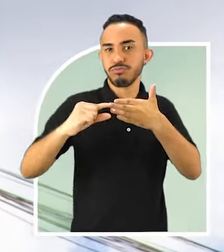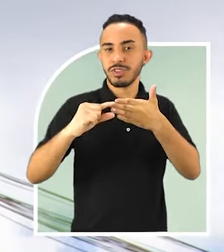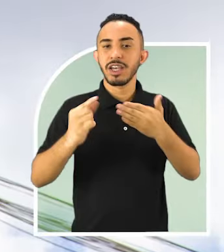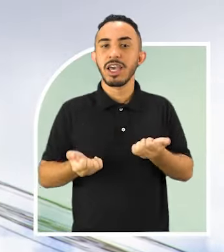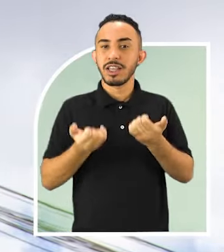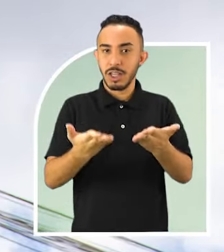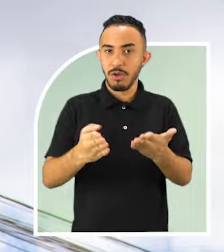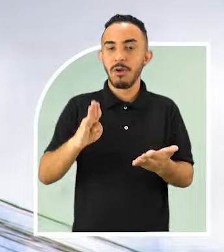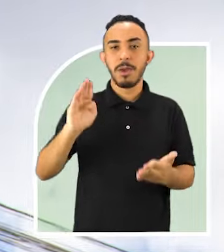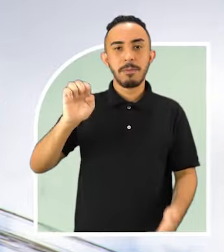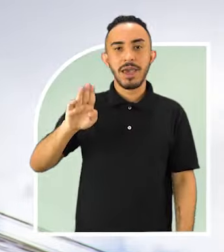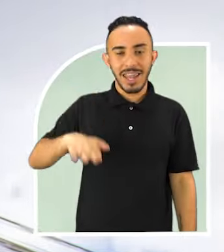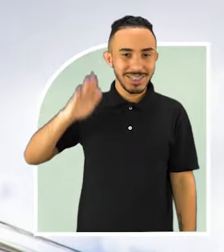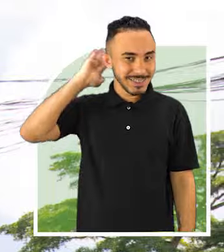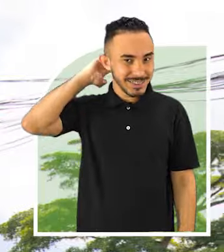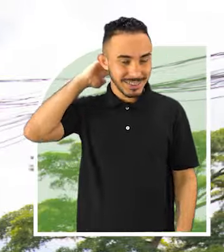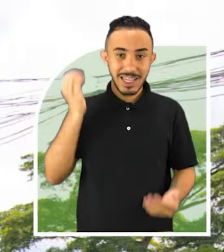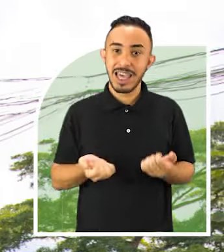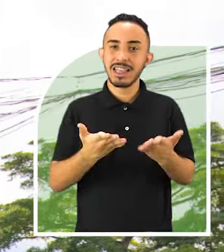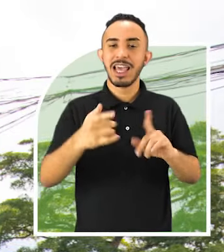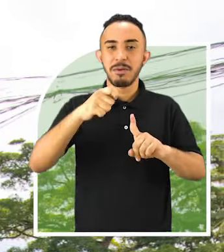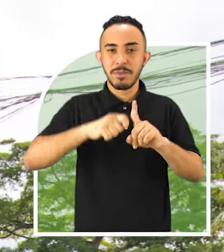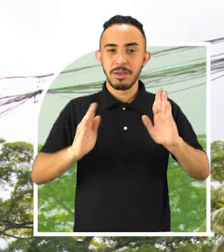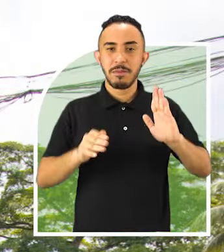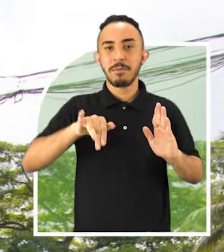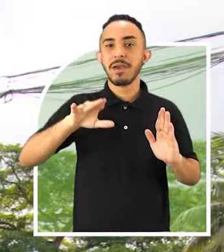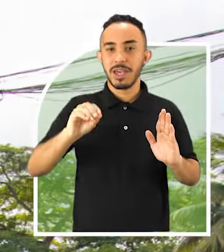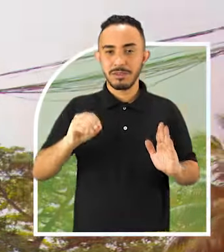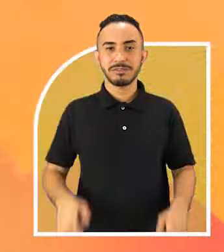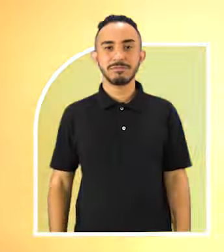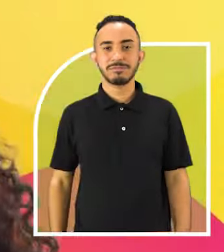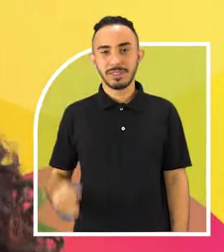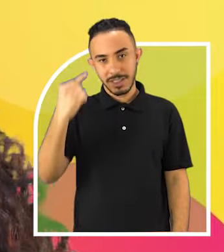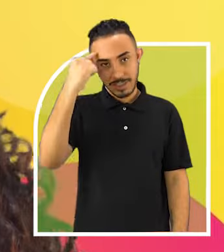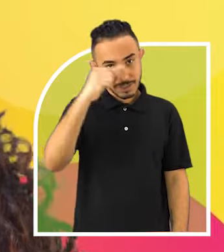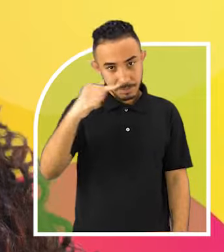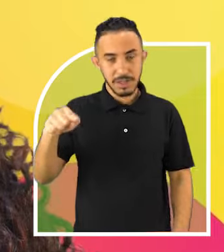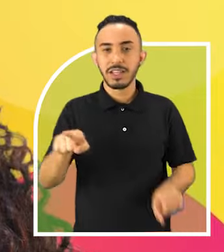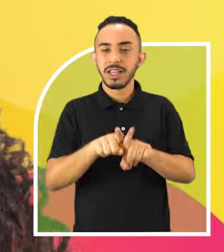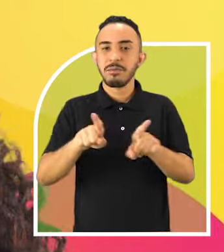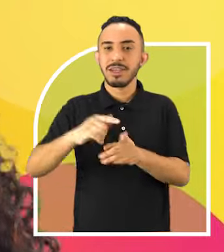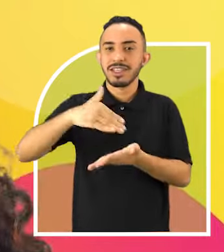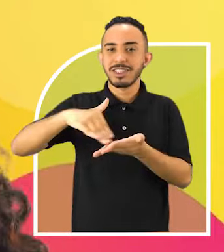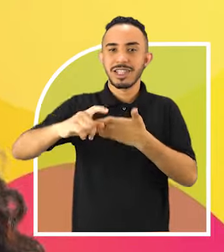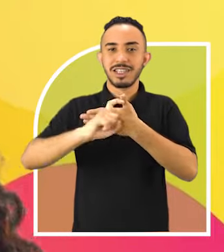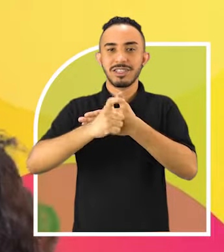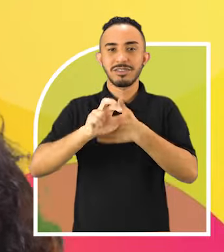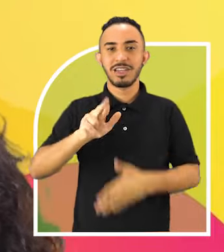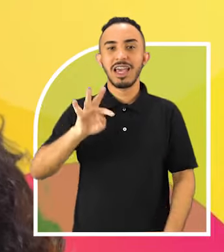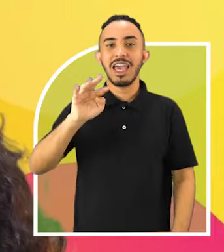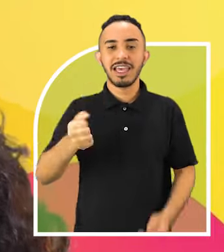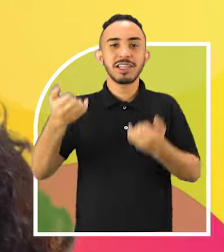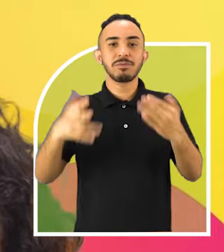e já estão em Belém, sendo preparadas para as entregas, que começam agora em maio. E nesta semana, nossa secretária executiva, Rita Oliveira,